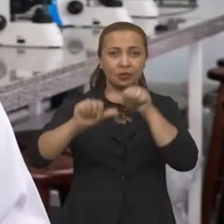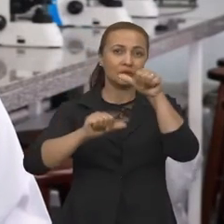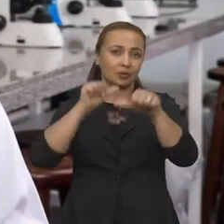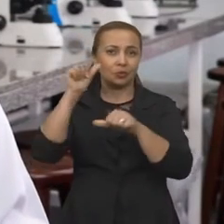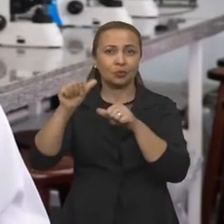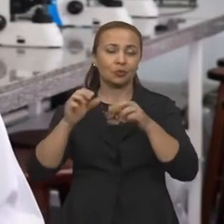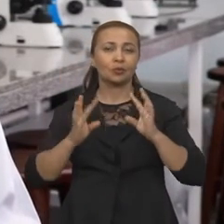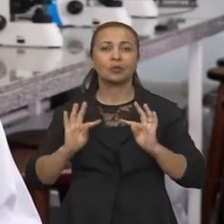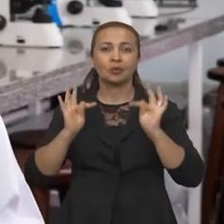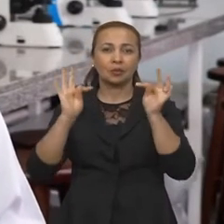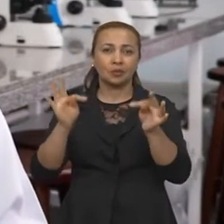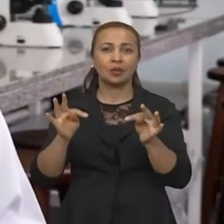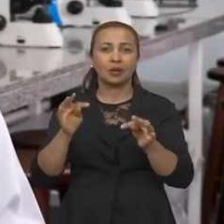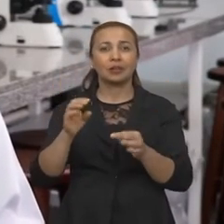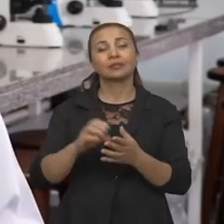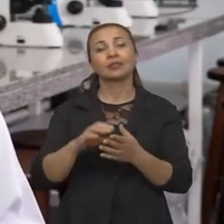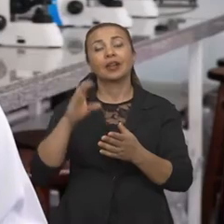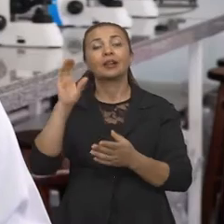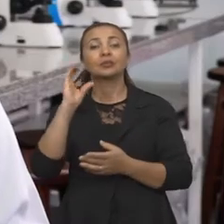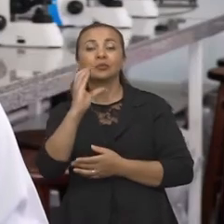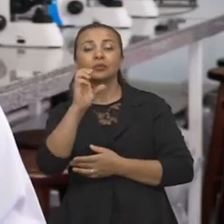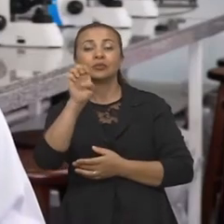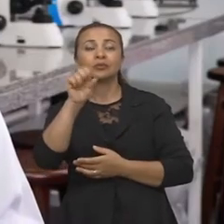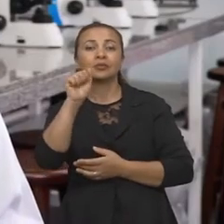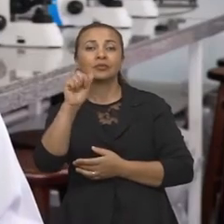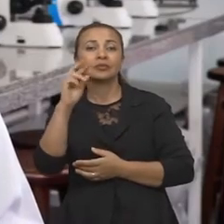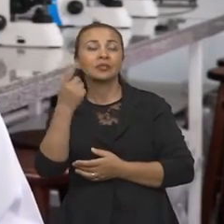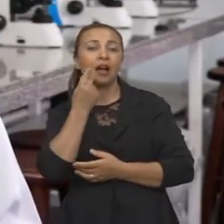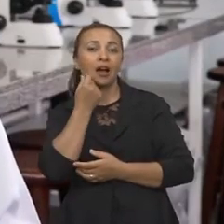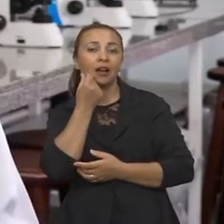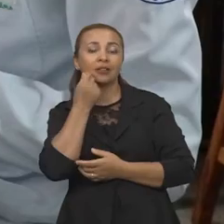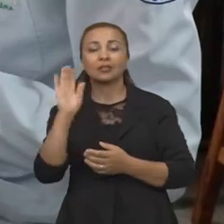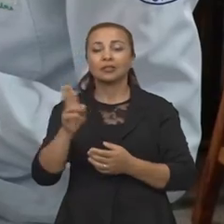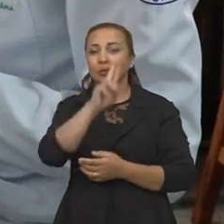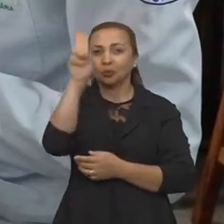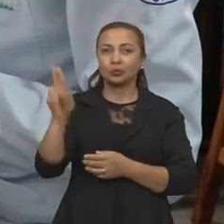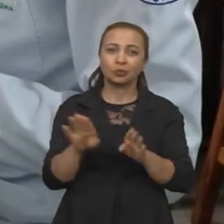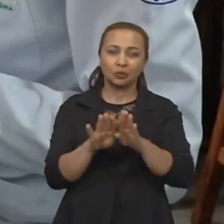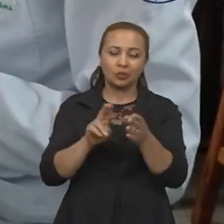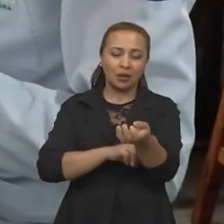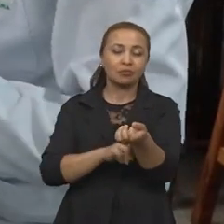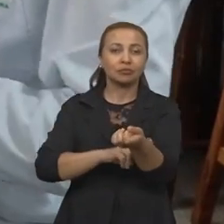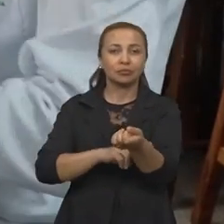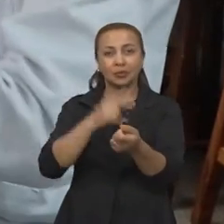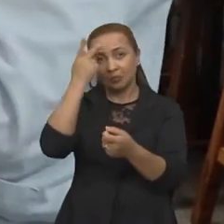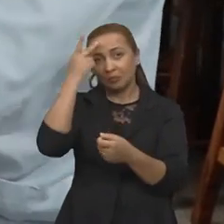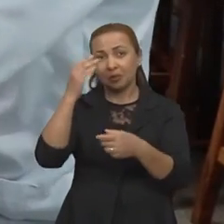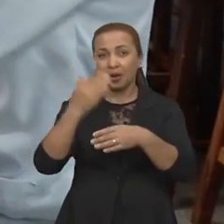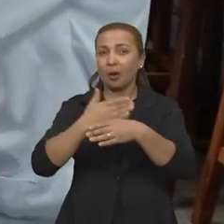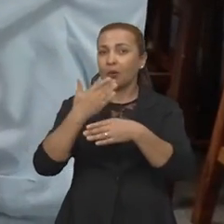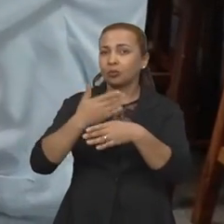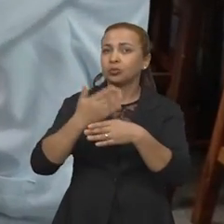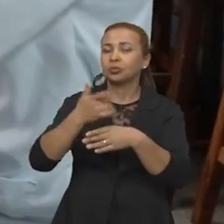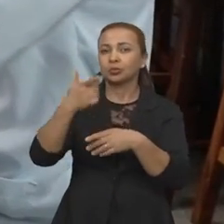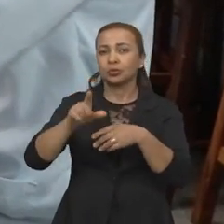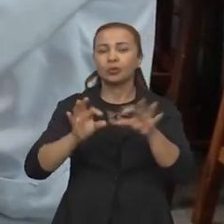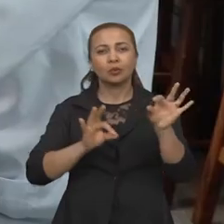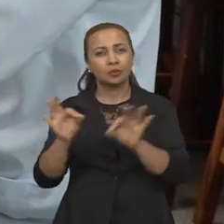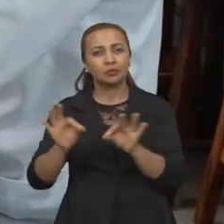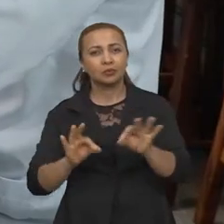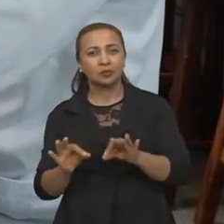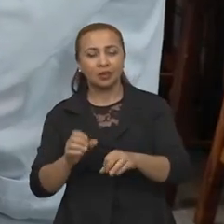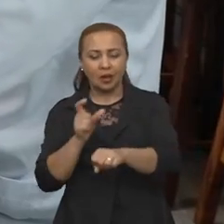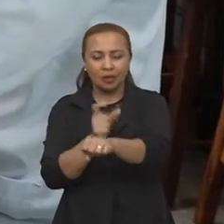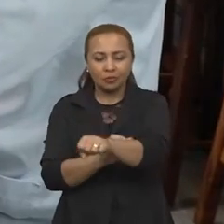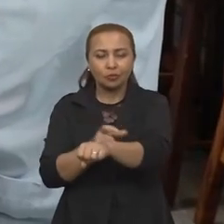desenvolveu e patenteou essa técnica, que é lá no Ceará, eles também já estão utilizando as peles para reconstrução e